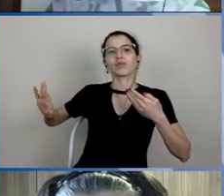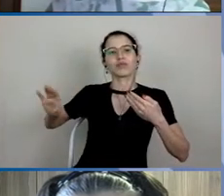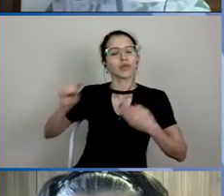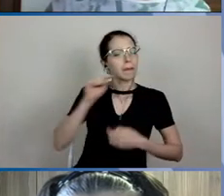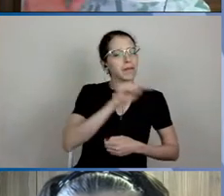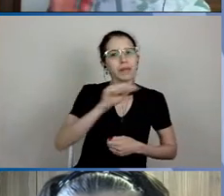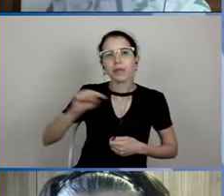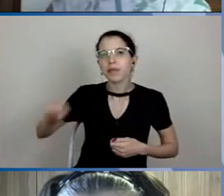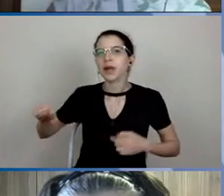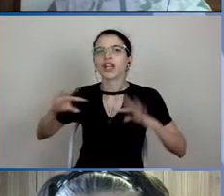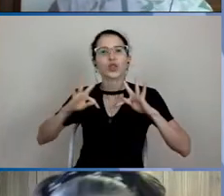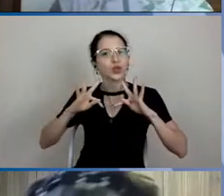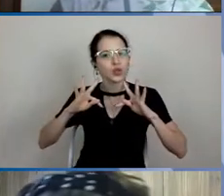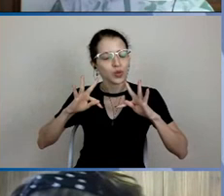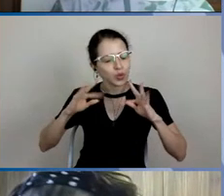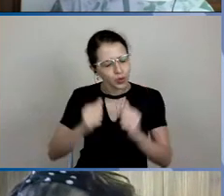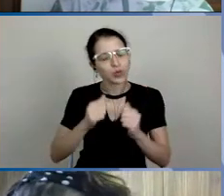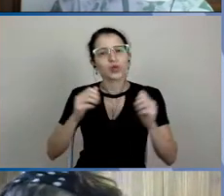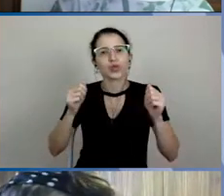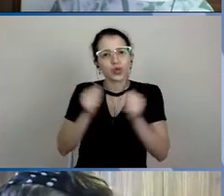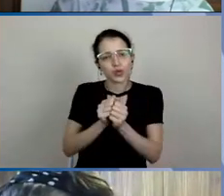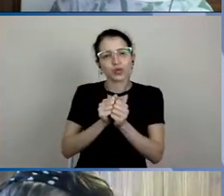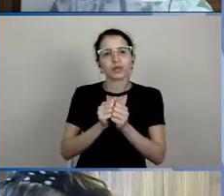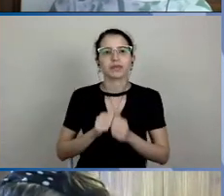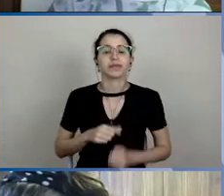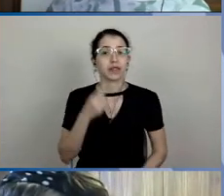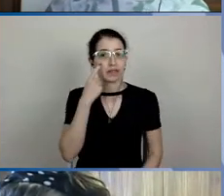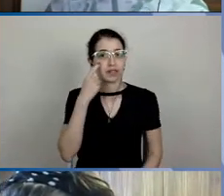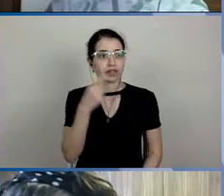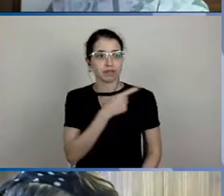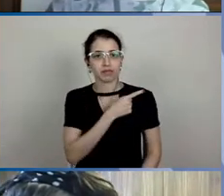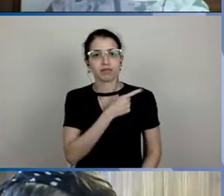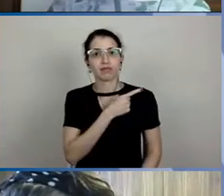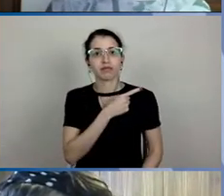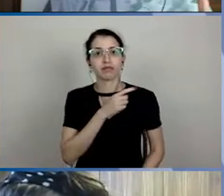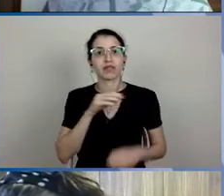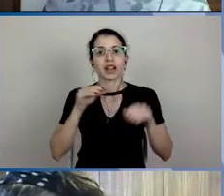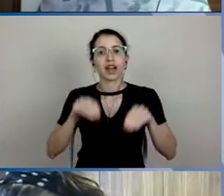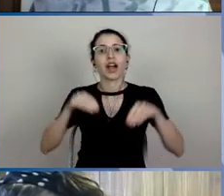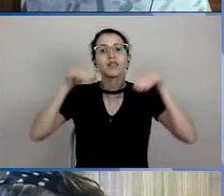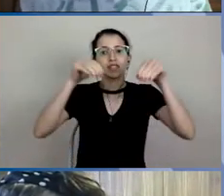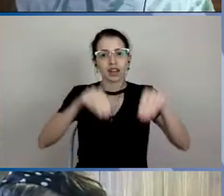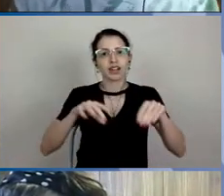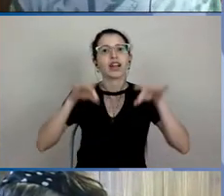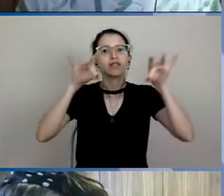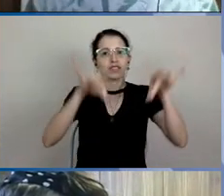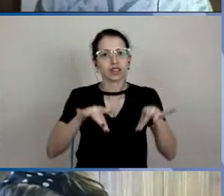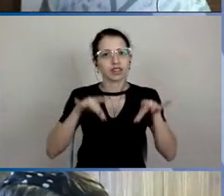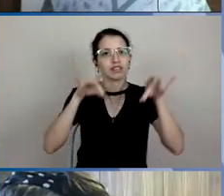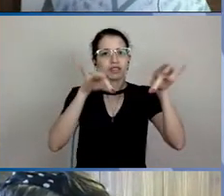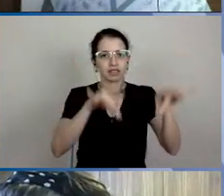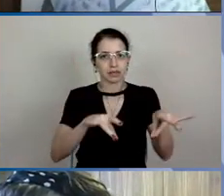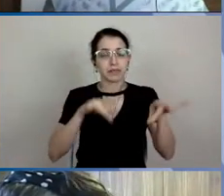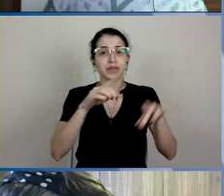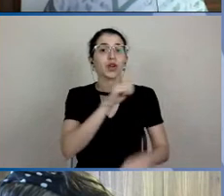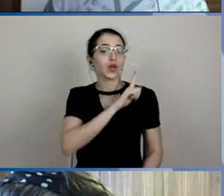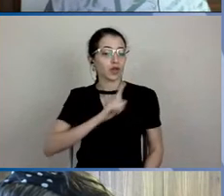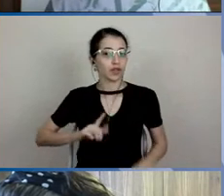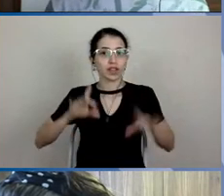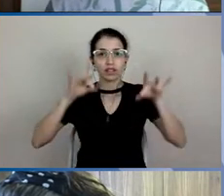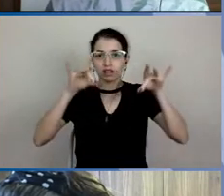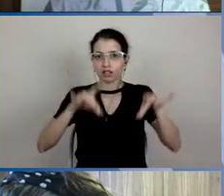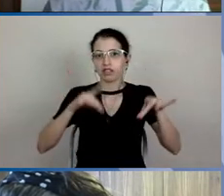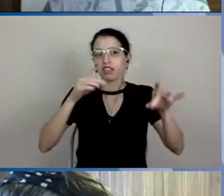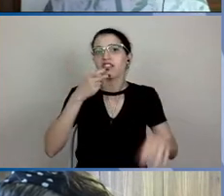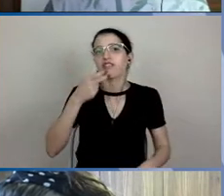dobrar essa situação. A gente vai observar que a Austrália, a Austrália atrasou a vacinação. O governo australiano falou que não ia começar